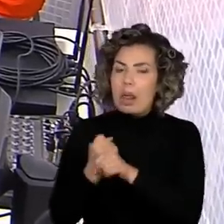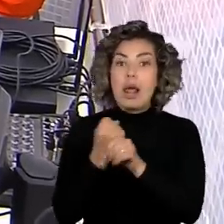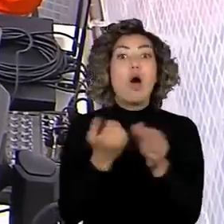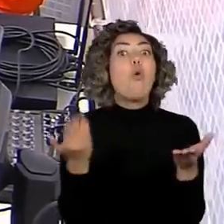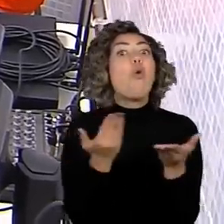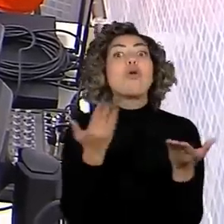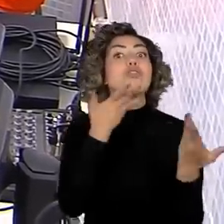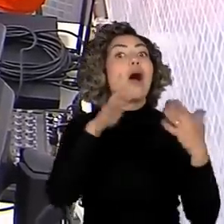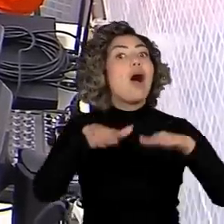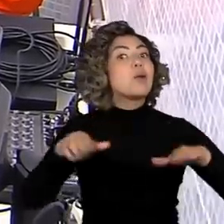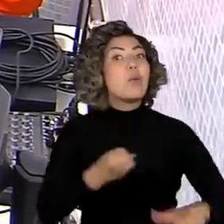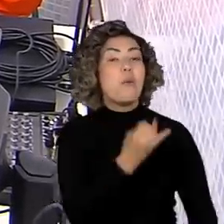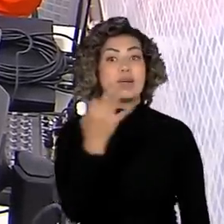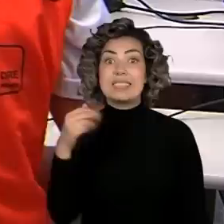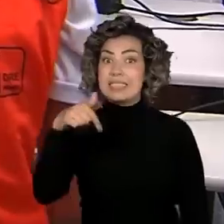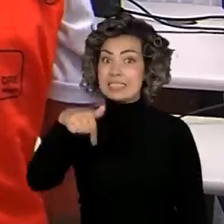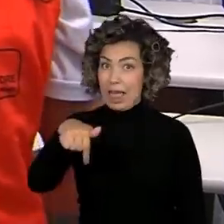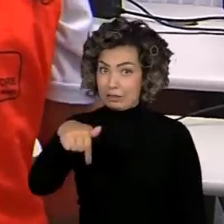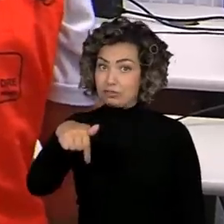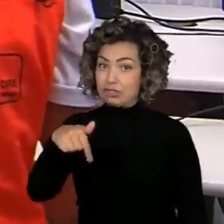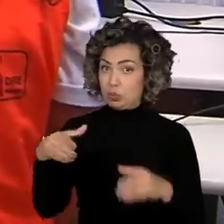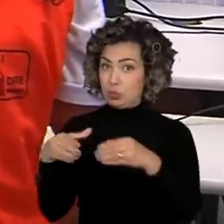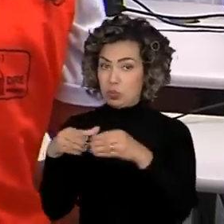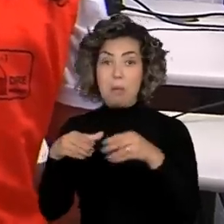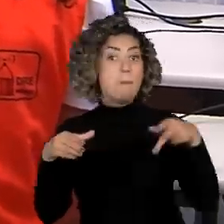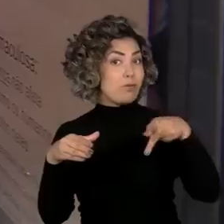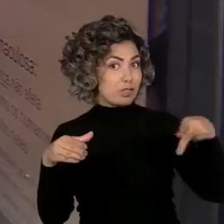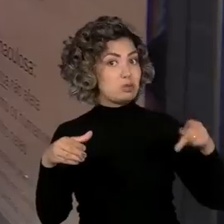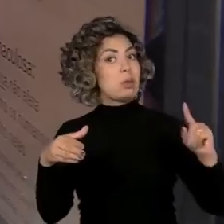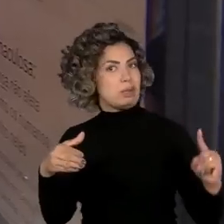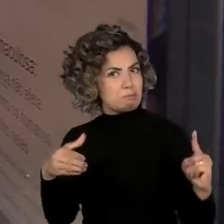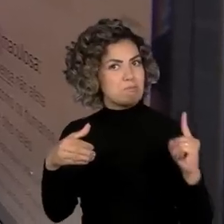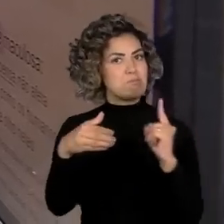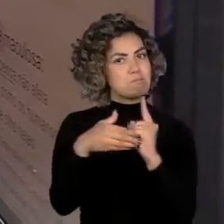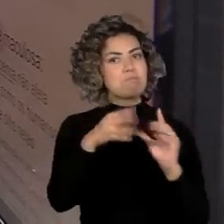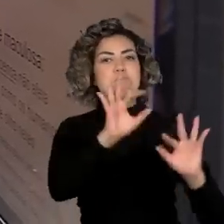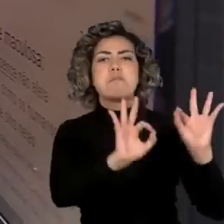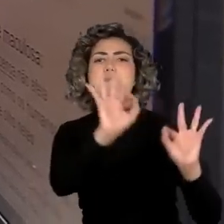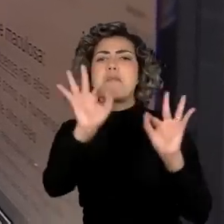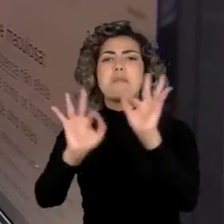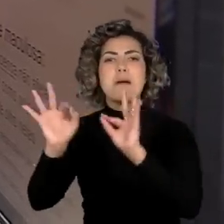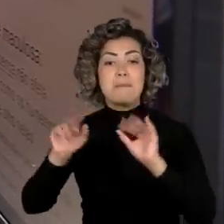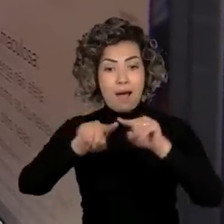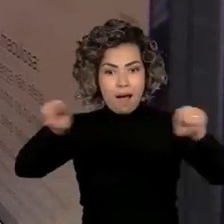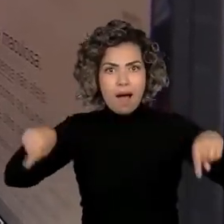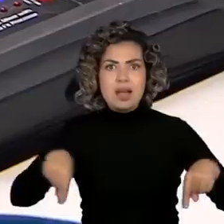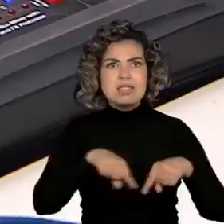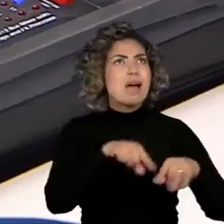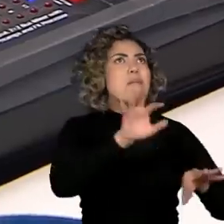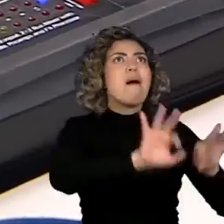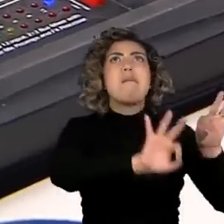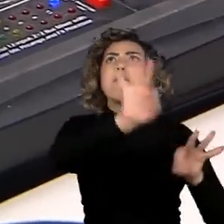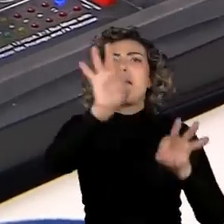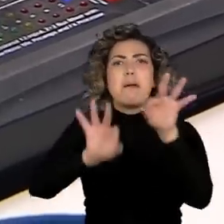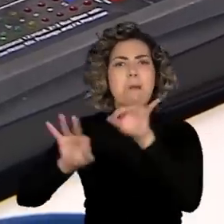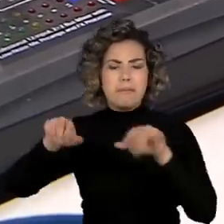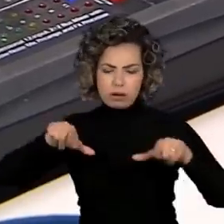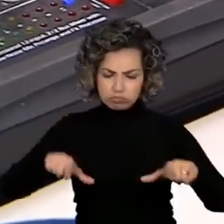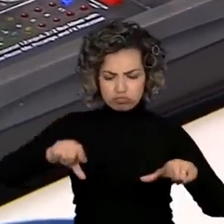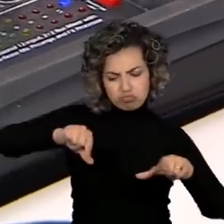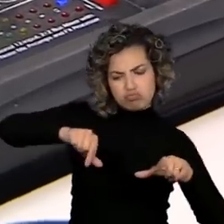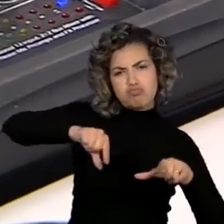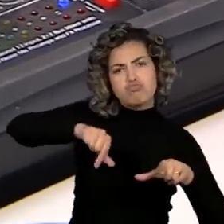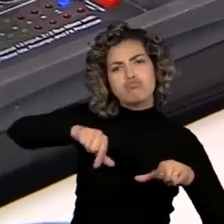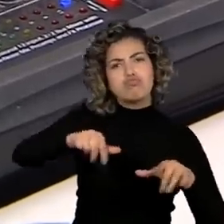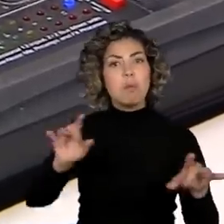sete alunos, além de uma professora, tocam o projeto. Eles têm uma sala equipada com tudo o que precisam para fazer